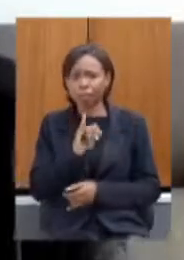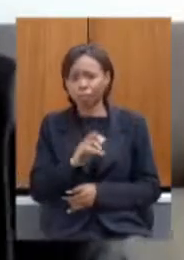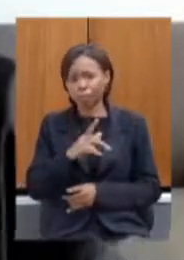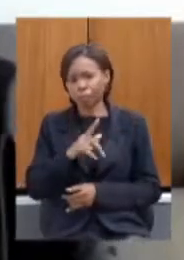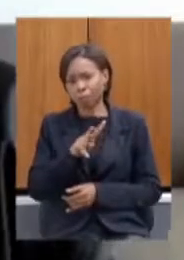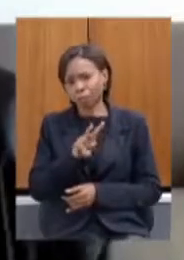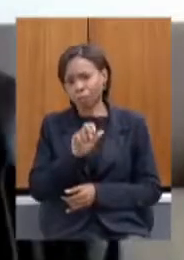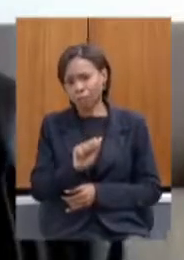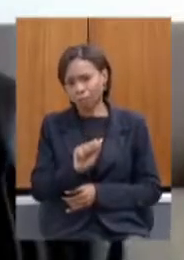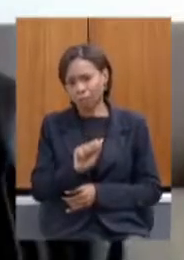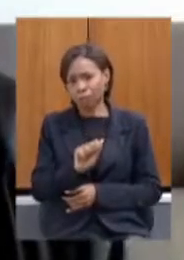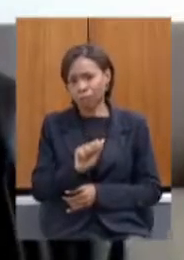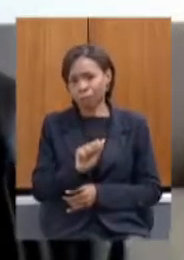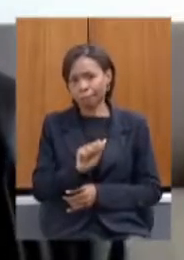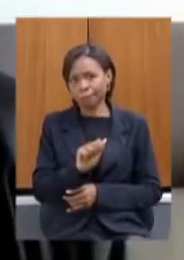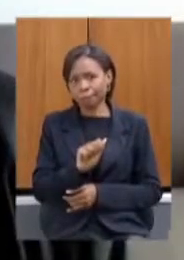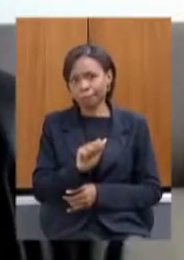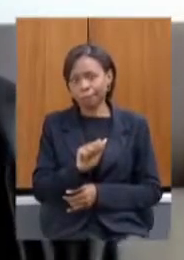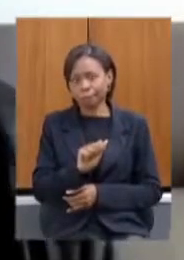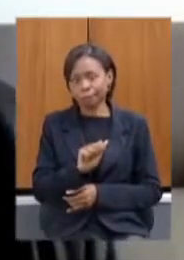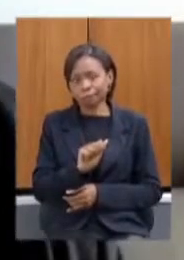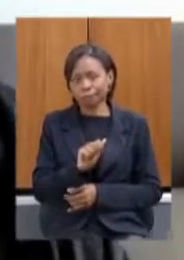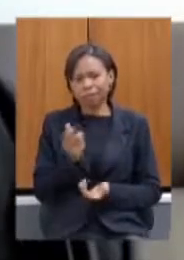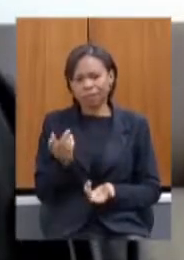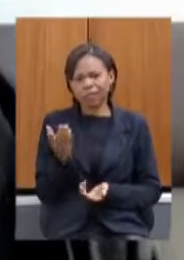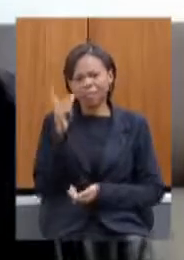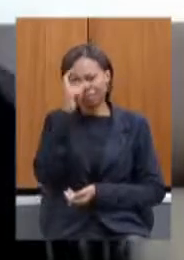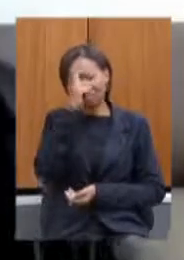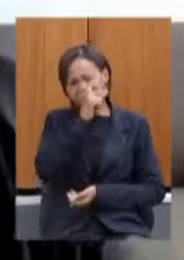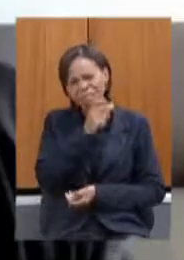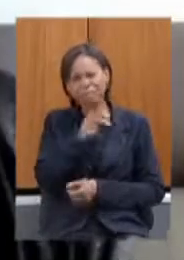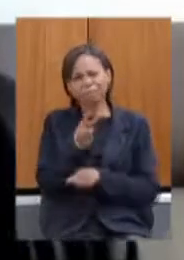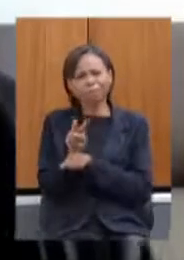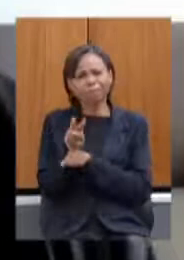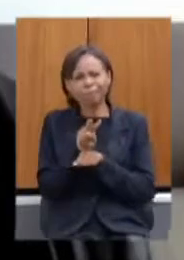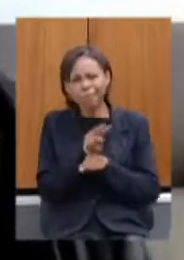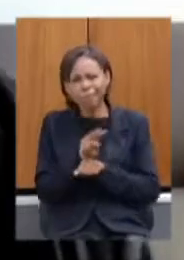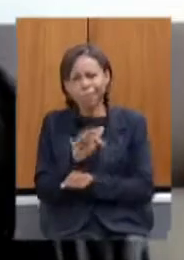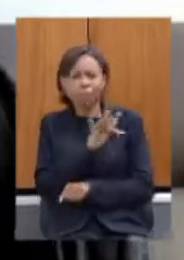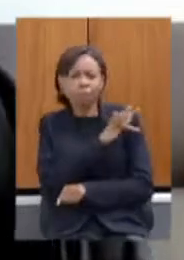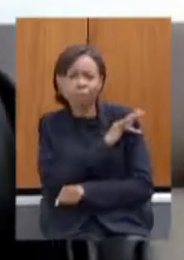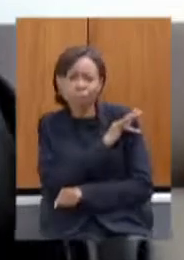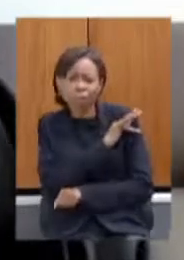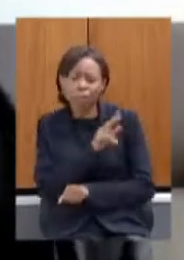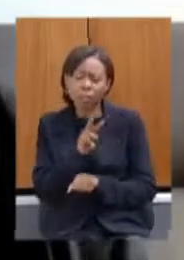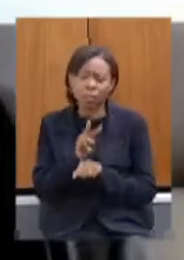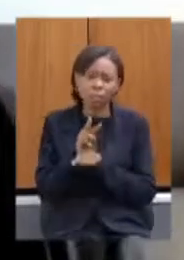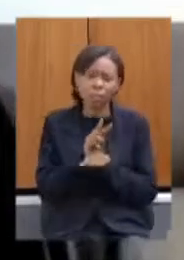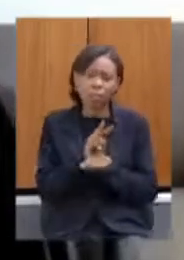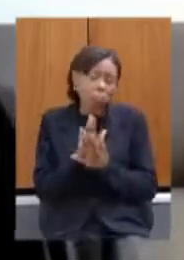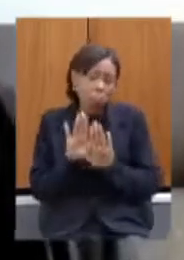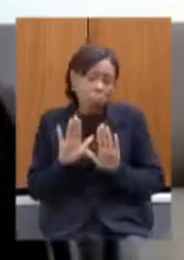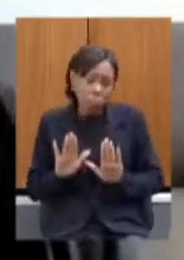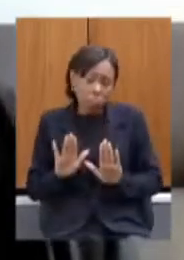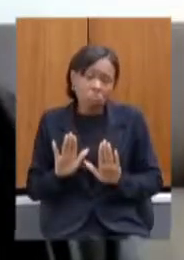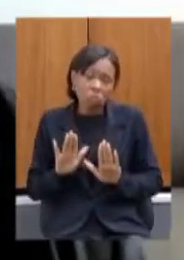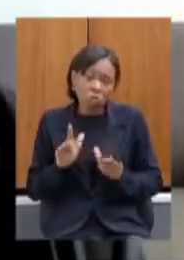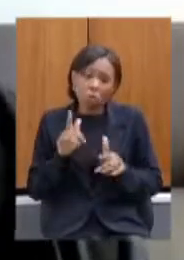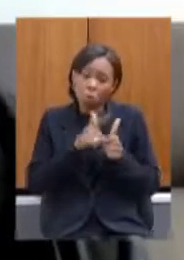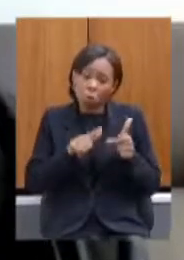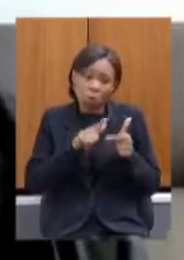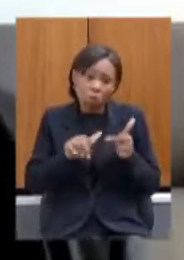onde o serviço é prestado é difícil fiscalizar ter o problema de município mas reduziu a guerra fiscal